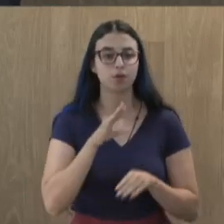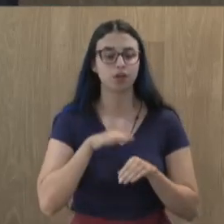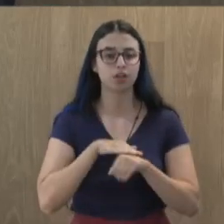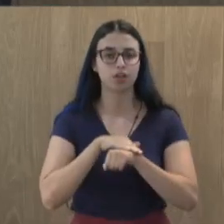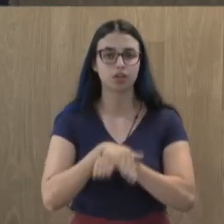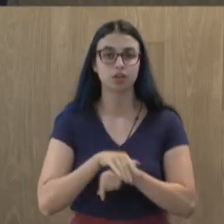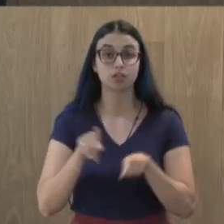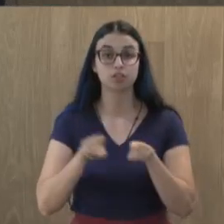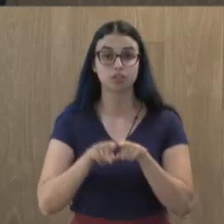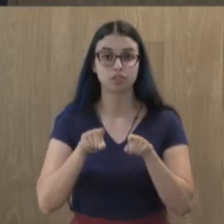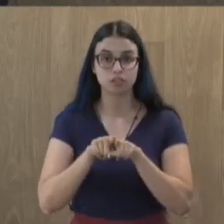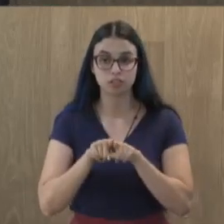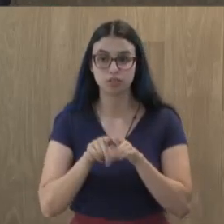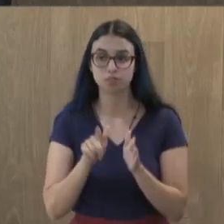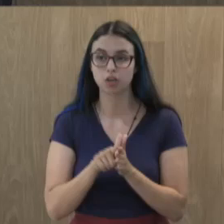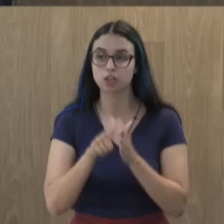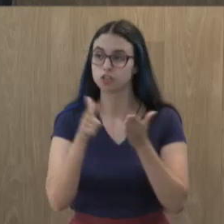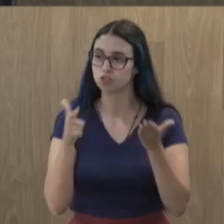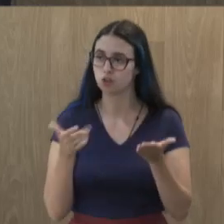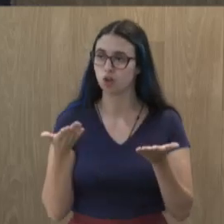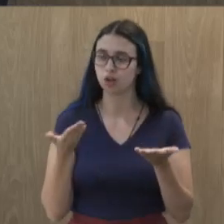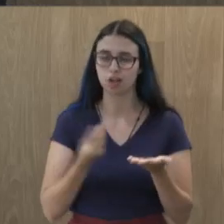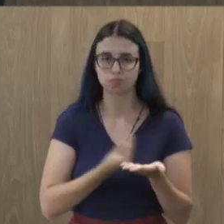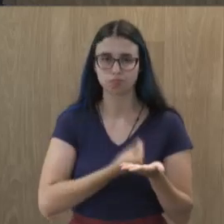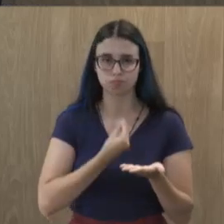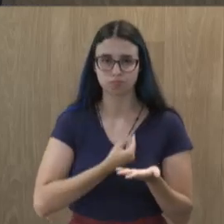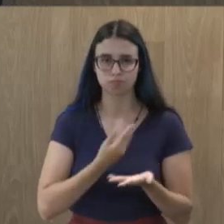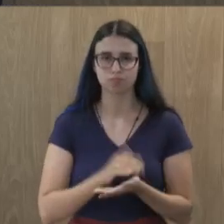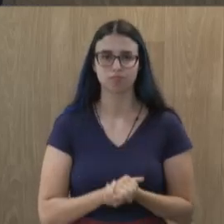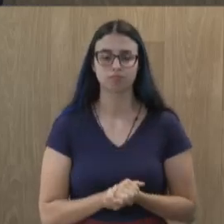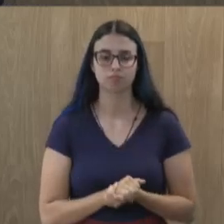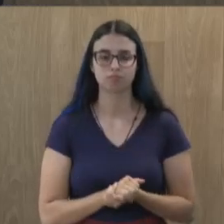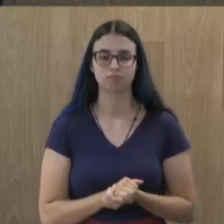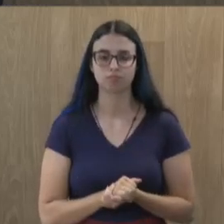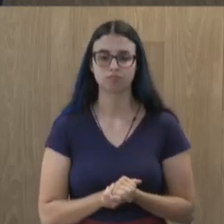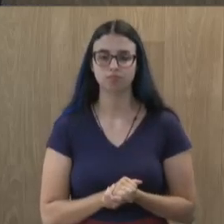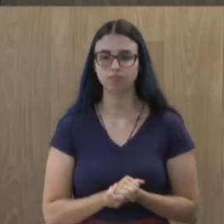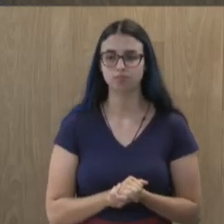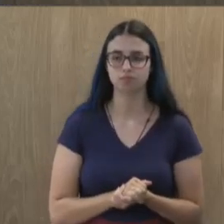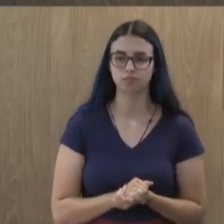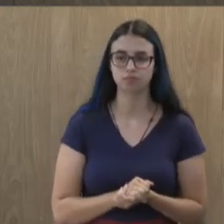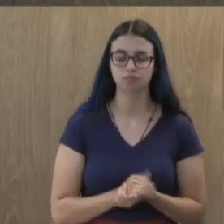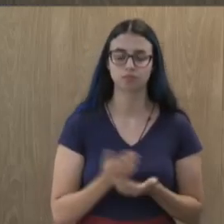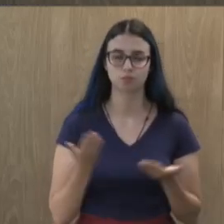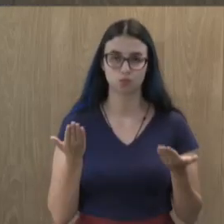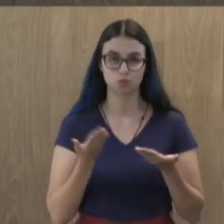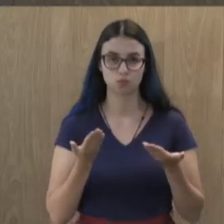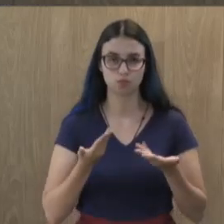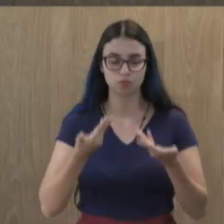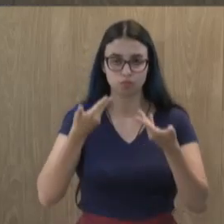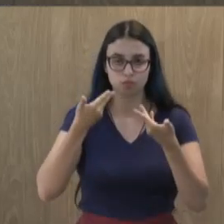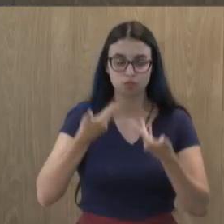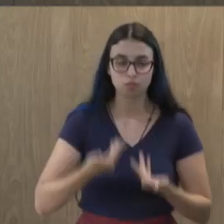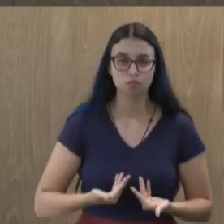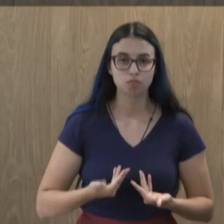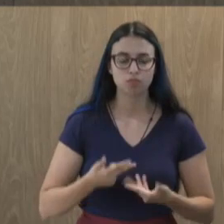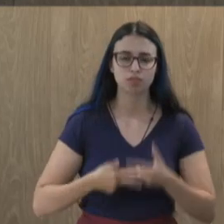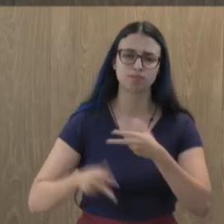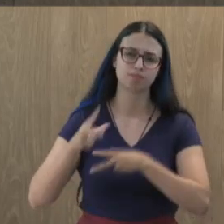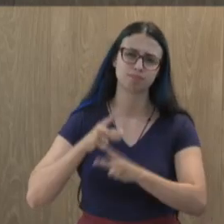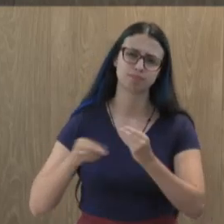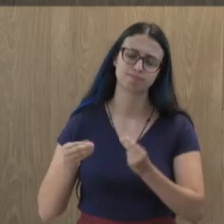para a imprensa escrita, falada, televisada. Eu estou hoje aqui para receber essa homenagem,